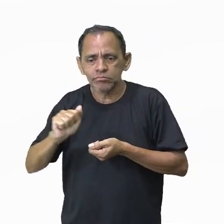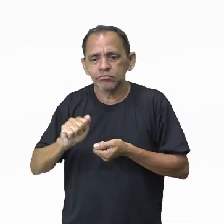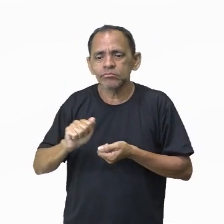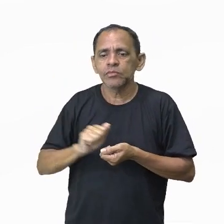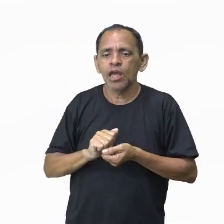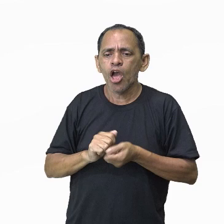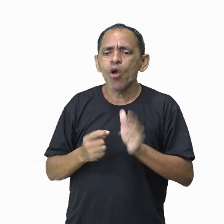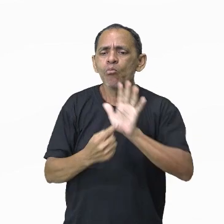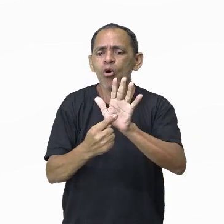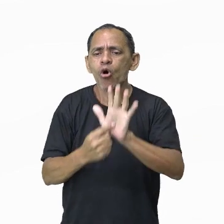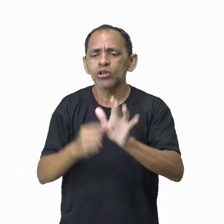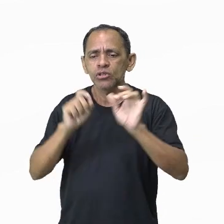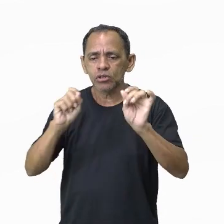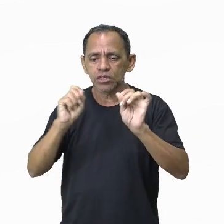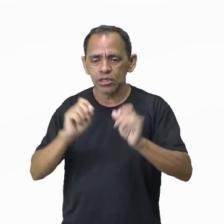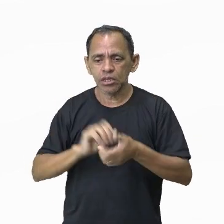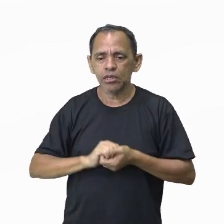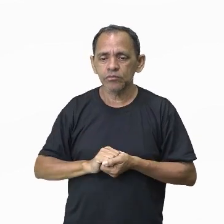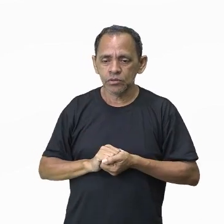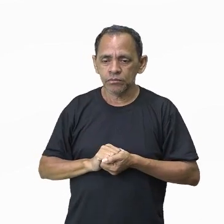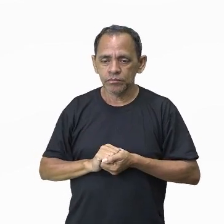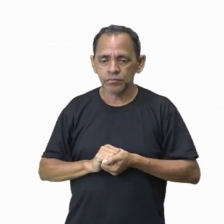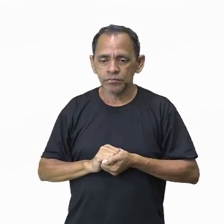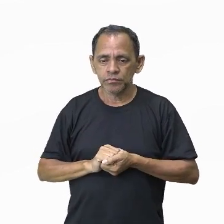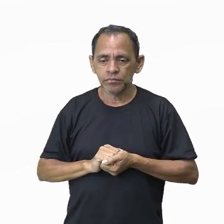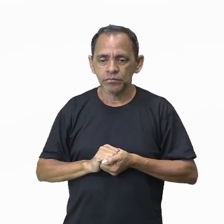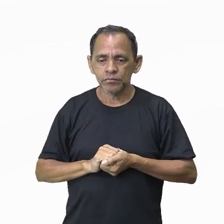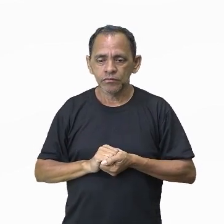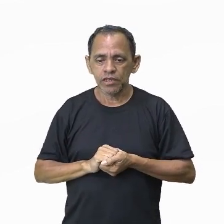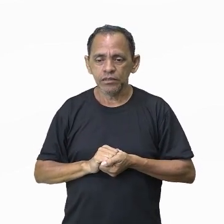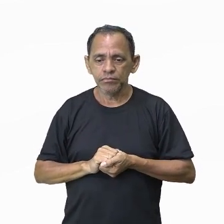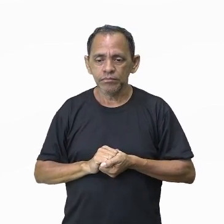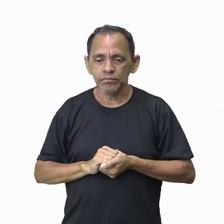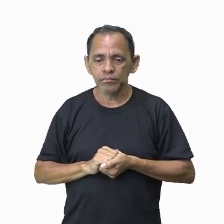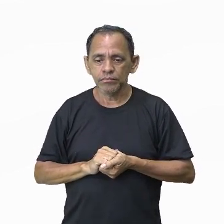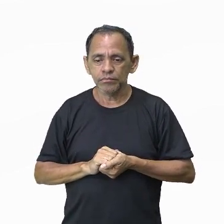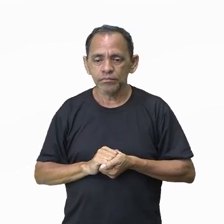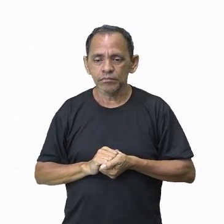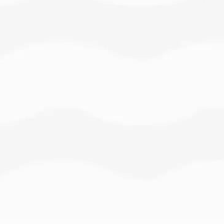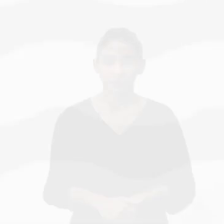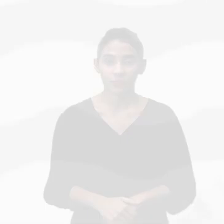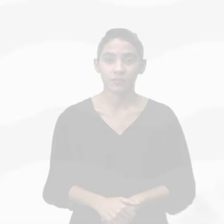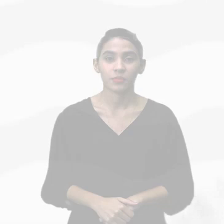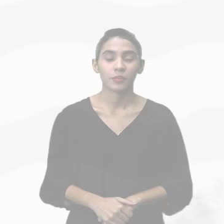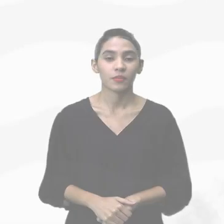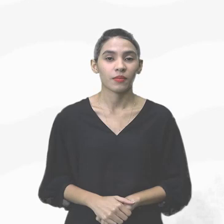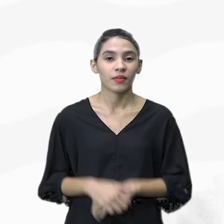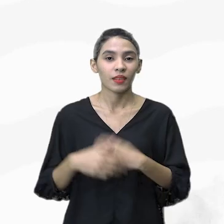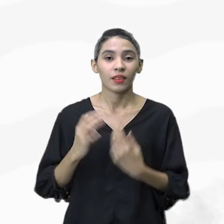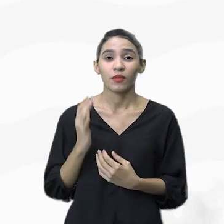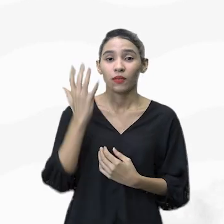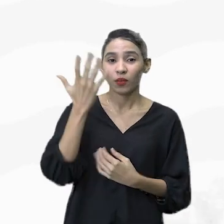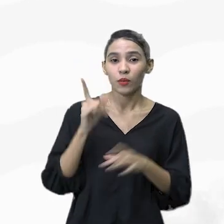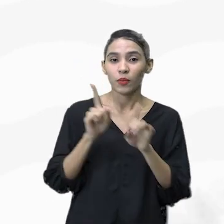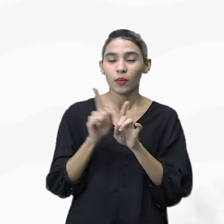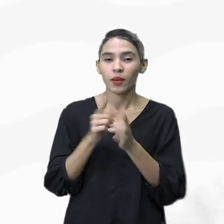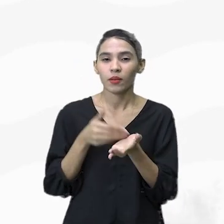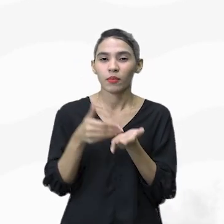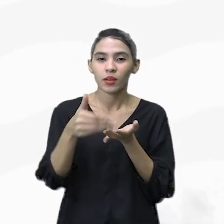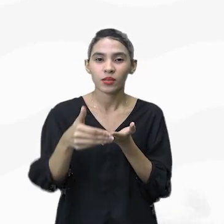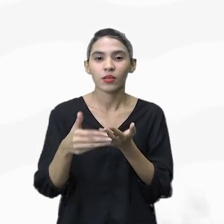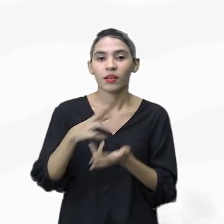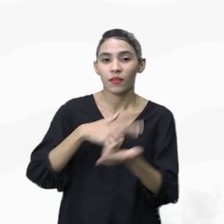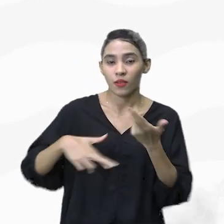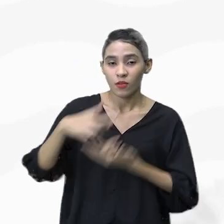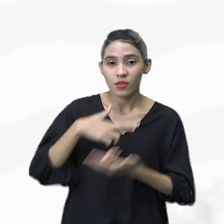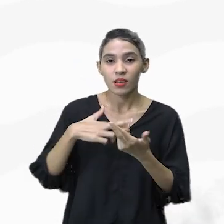série de bens culturais por grande parte da população. Esse fenômeno, ele se iniciou com